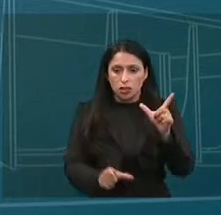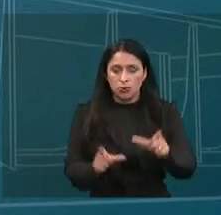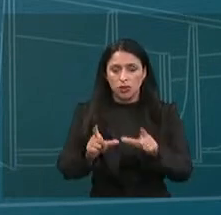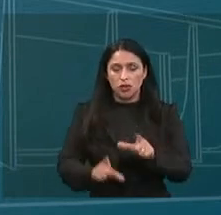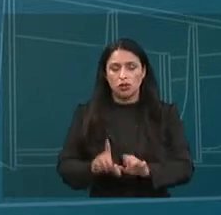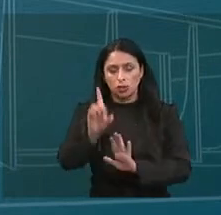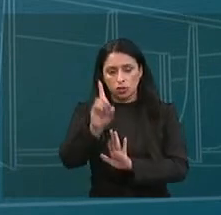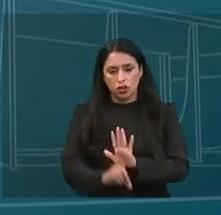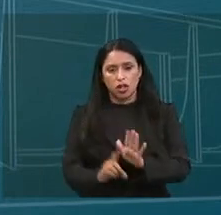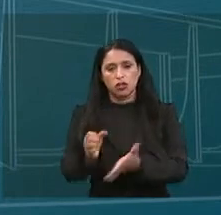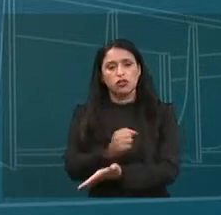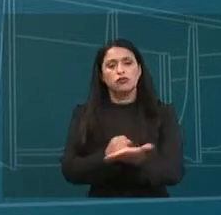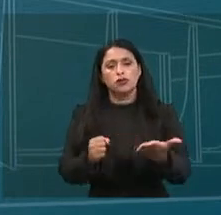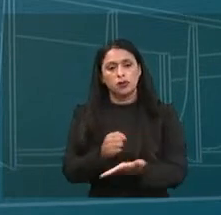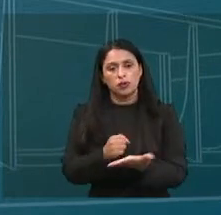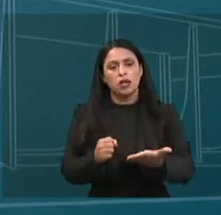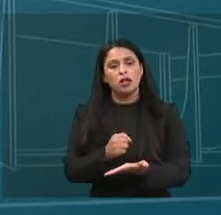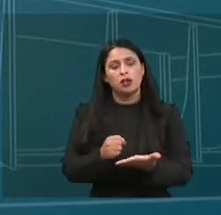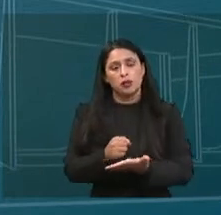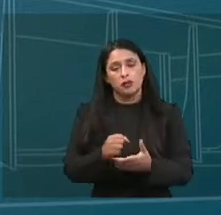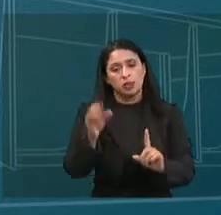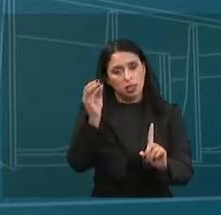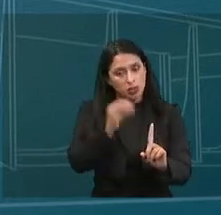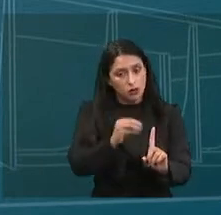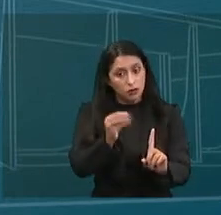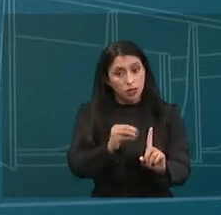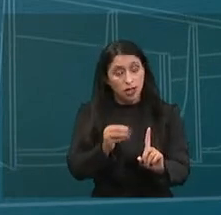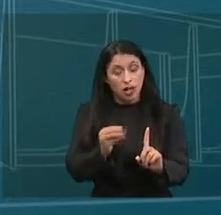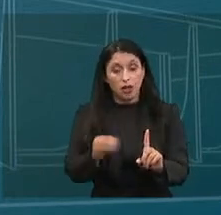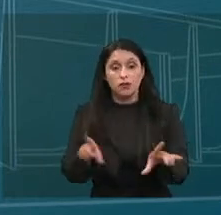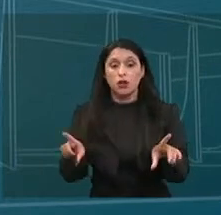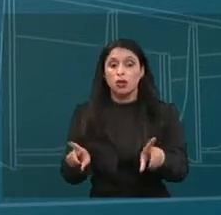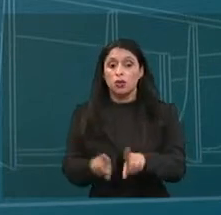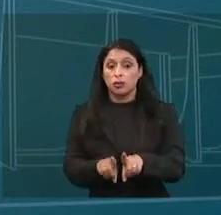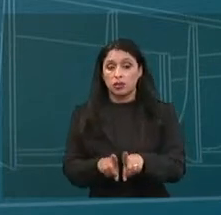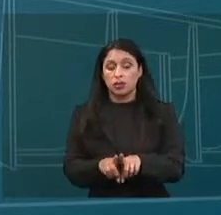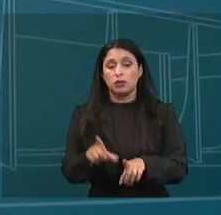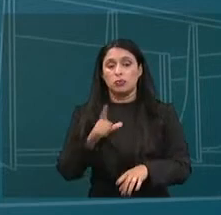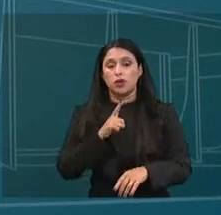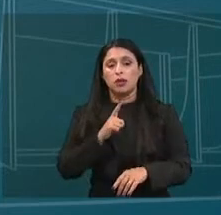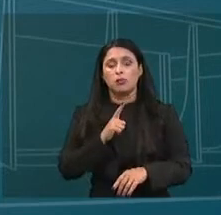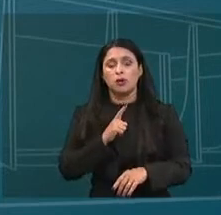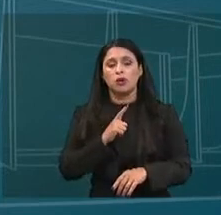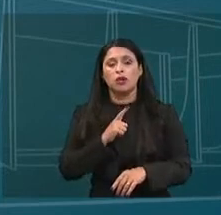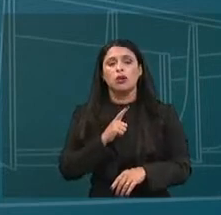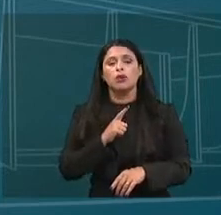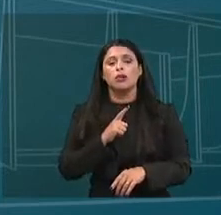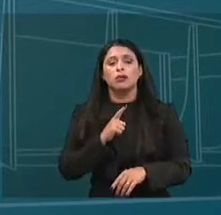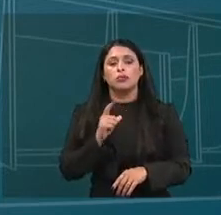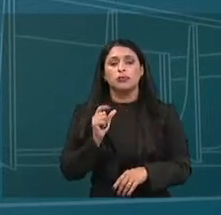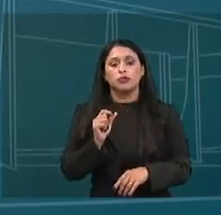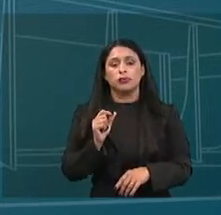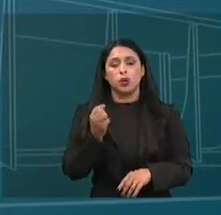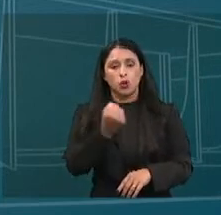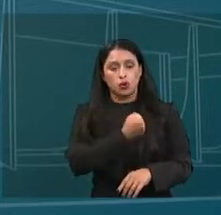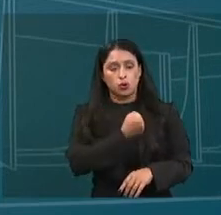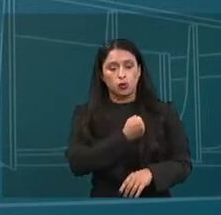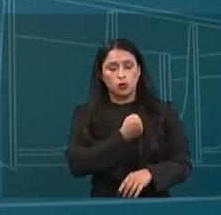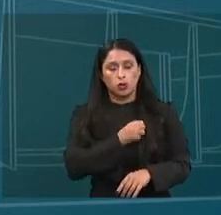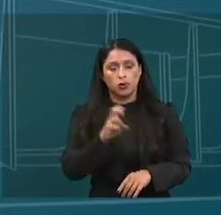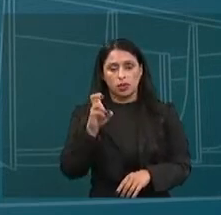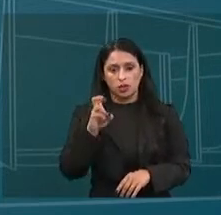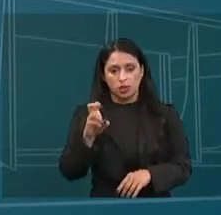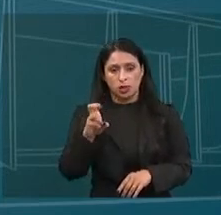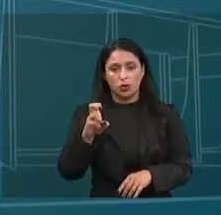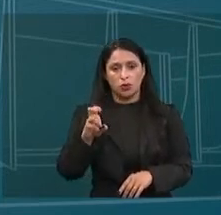dos direitos fundamentais desse grupo hipervulnerável. Também atento para o recente comentário geral número 25 da ONU sobre direitos